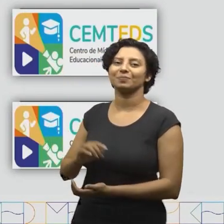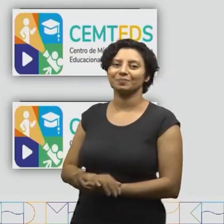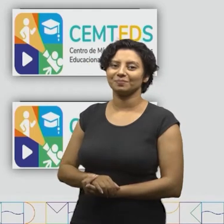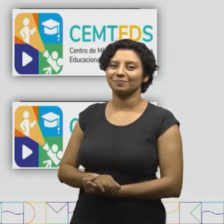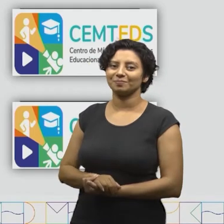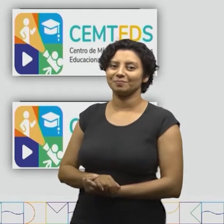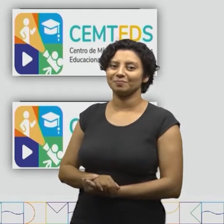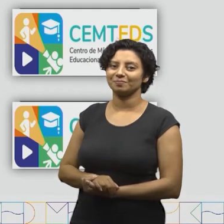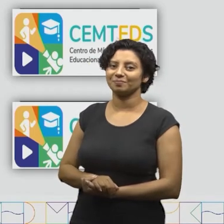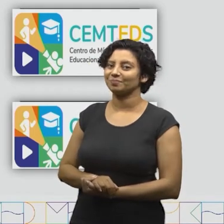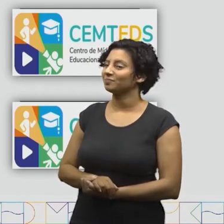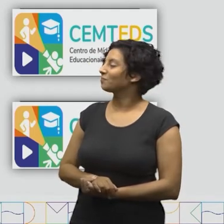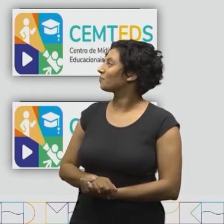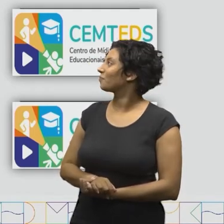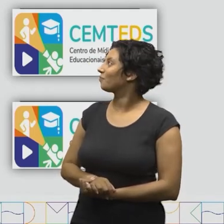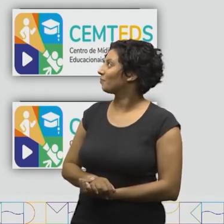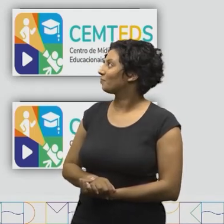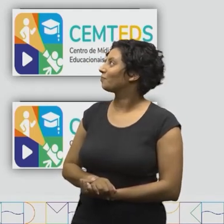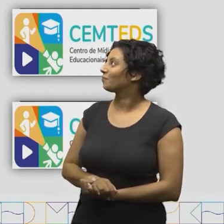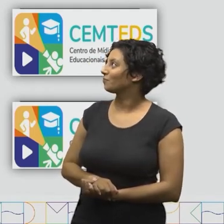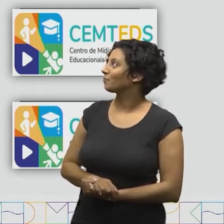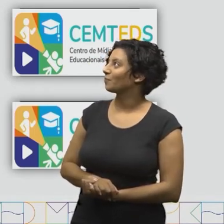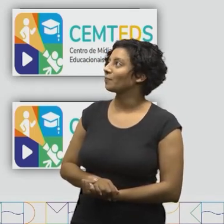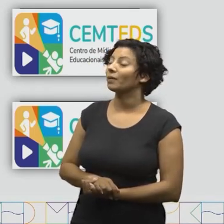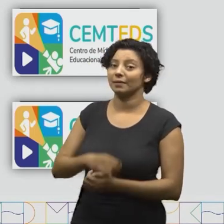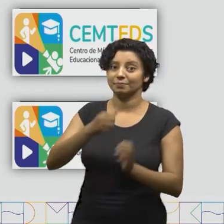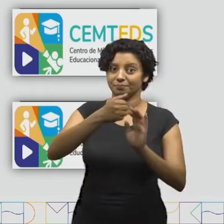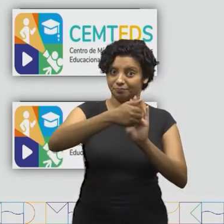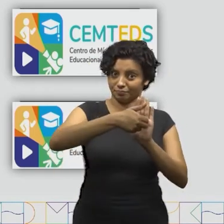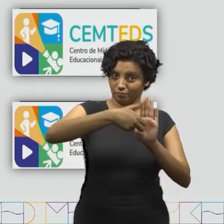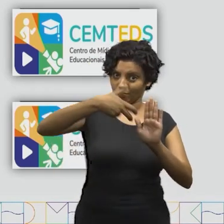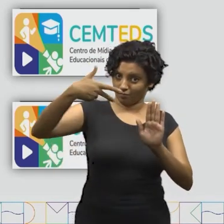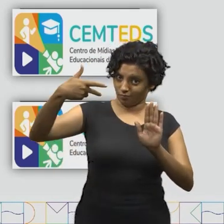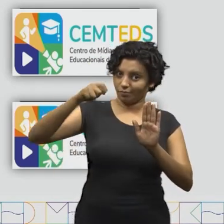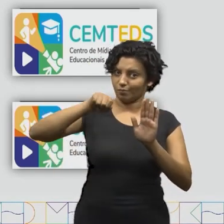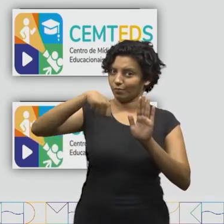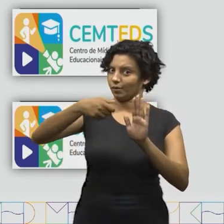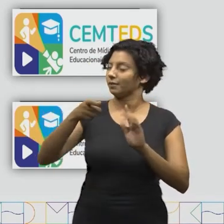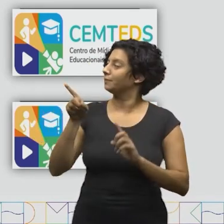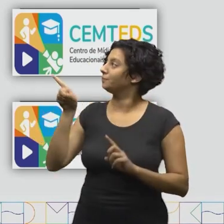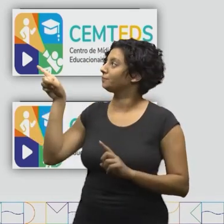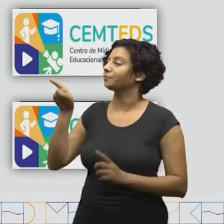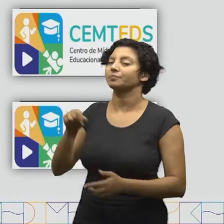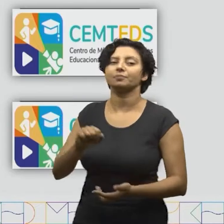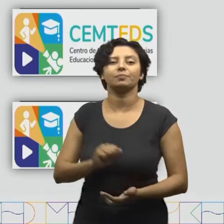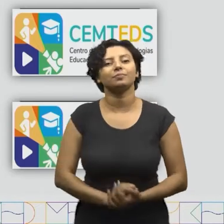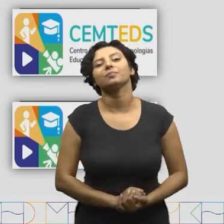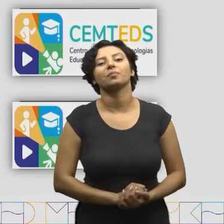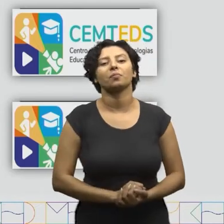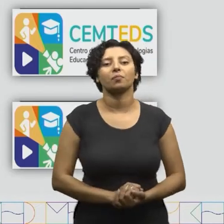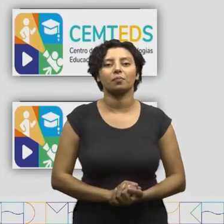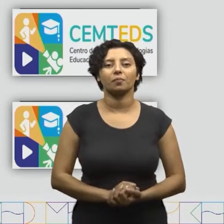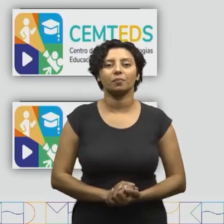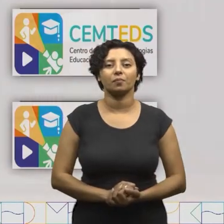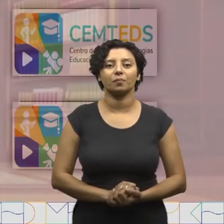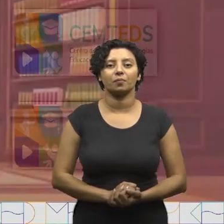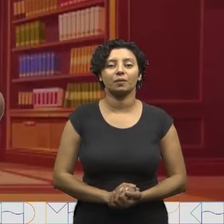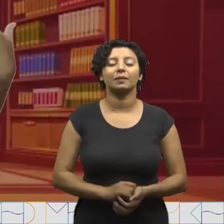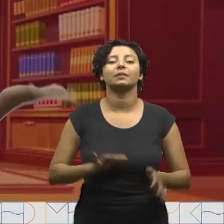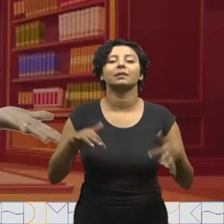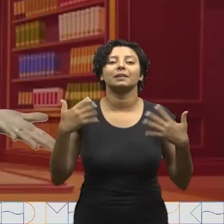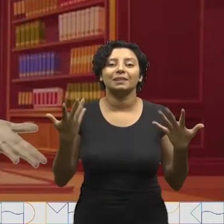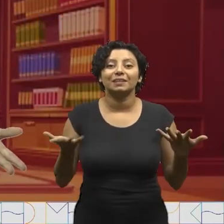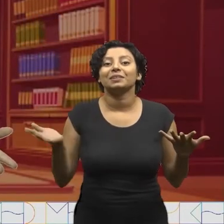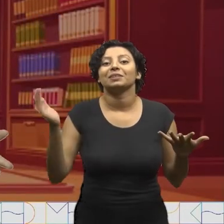Cented Centro de Mídias e Tecnologias Educacionais da CEMED Manaus.